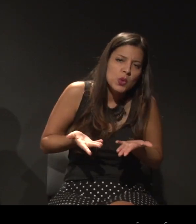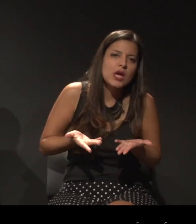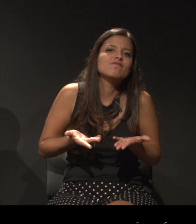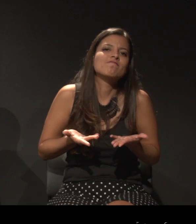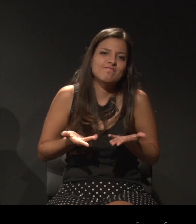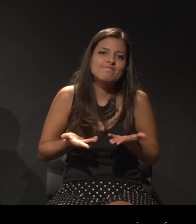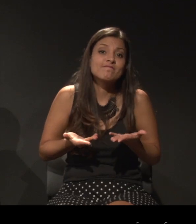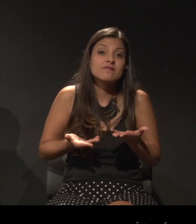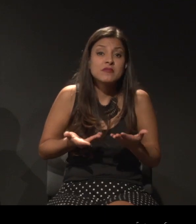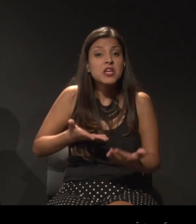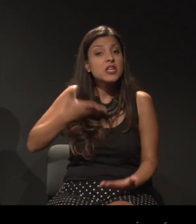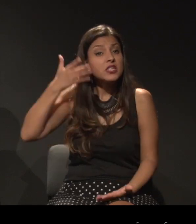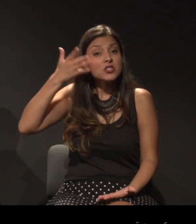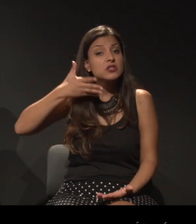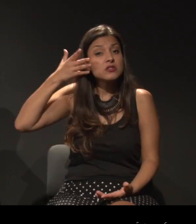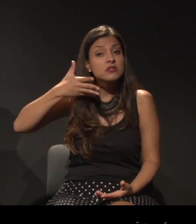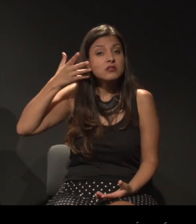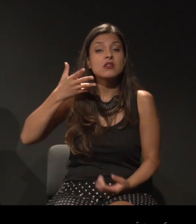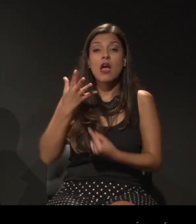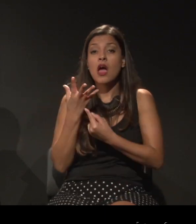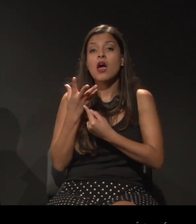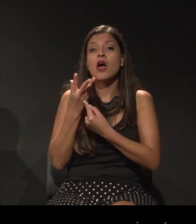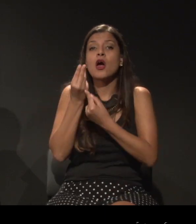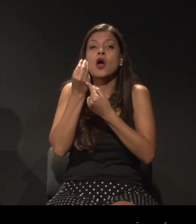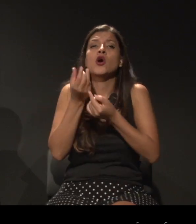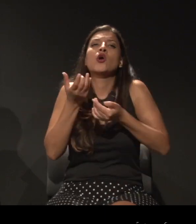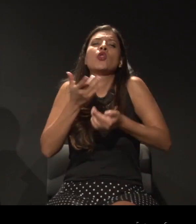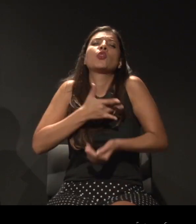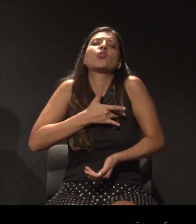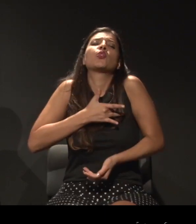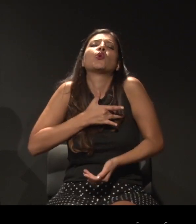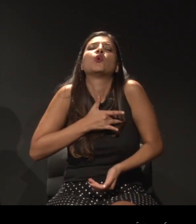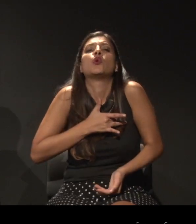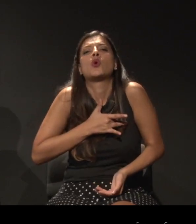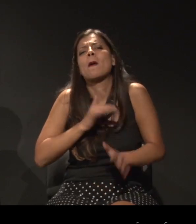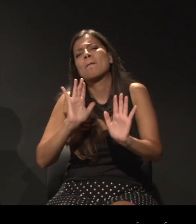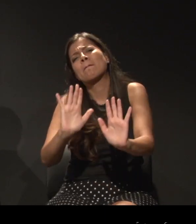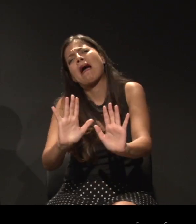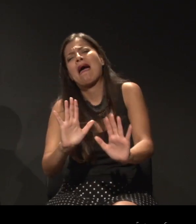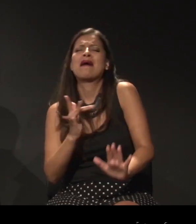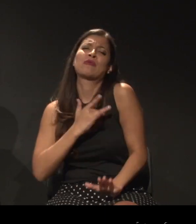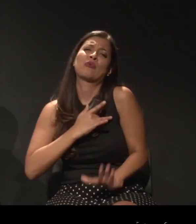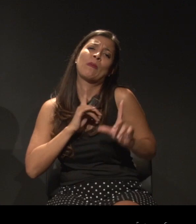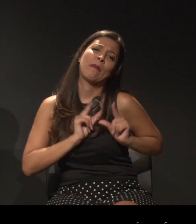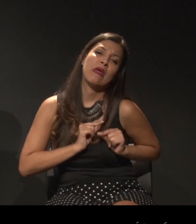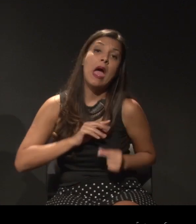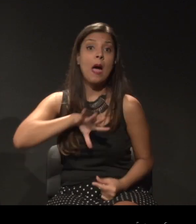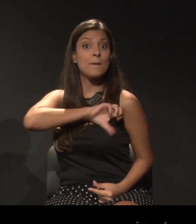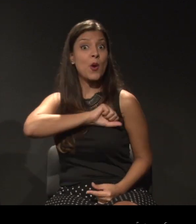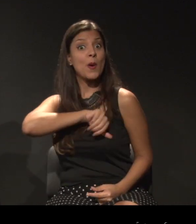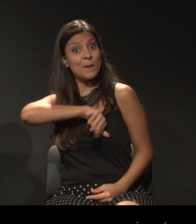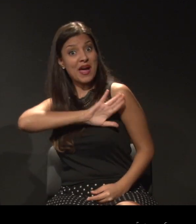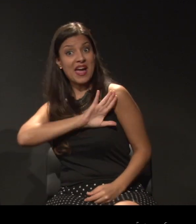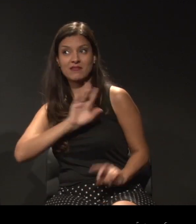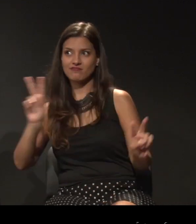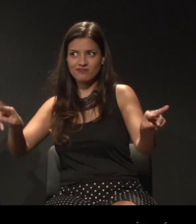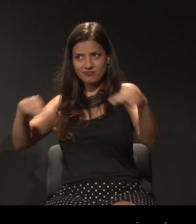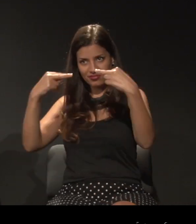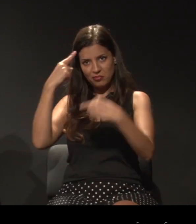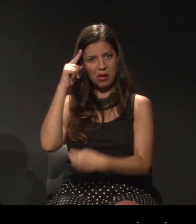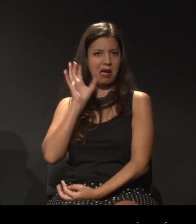como discursos artísticos dolorosos, tem que deixar de dor, tem que ter mais amor. Elas são encaradas dessa forma.